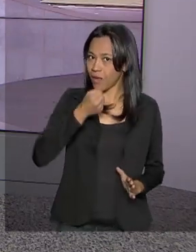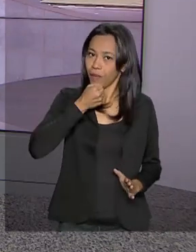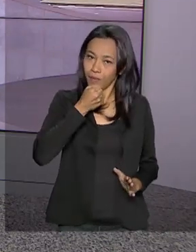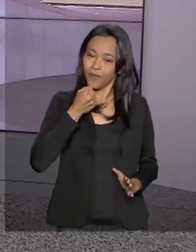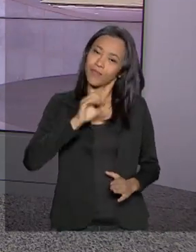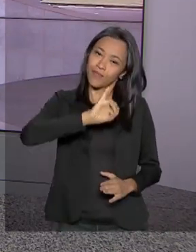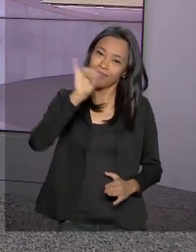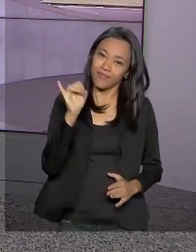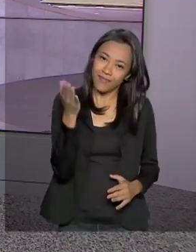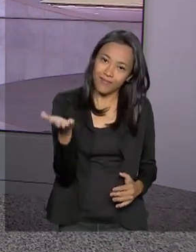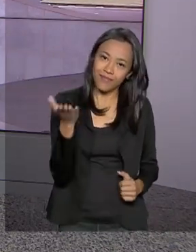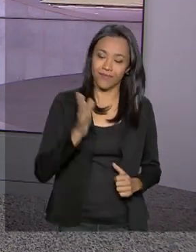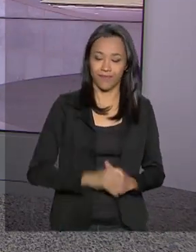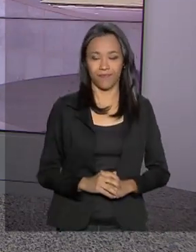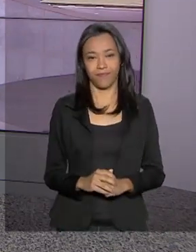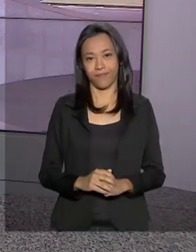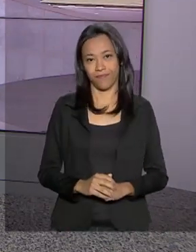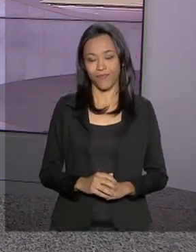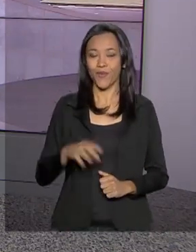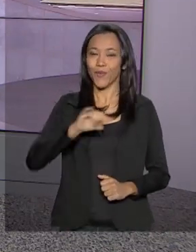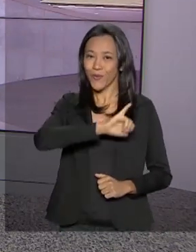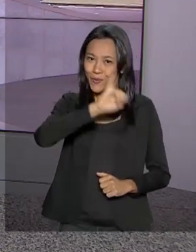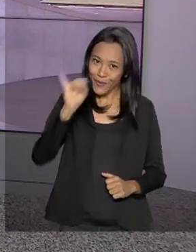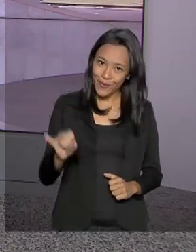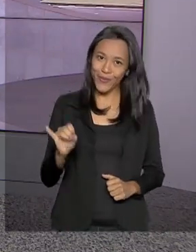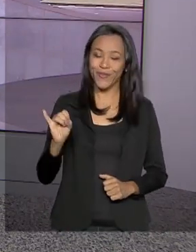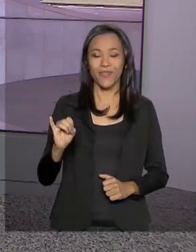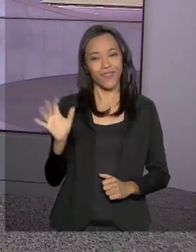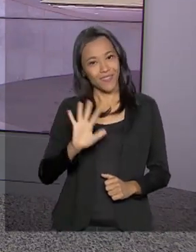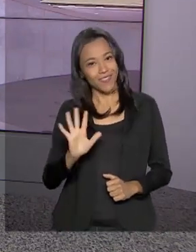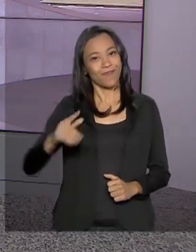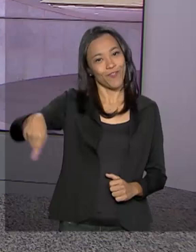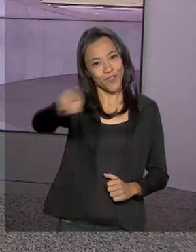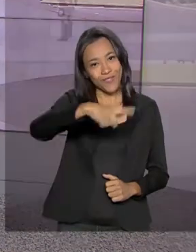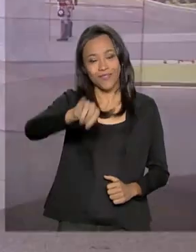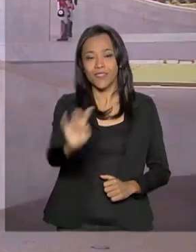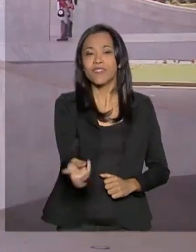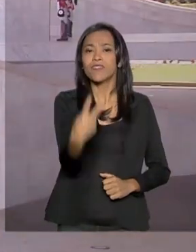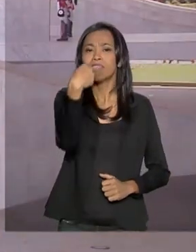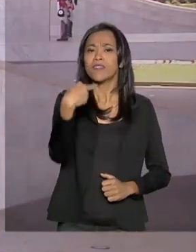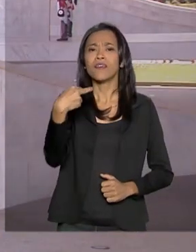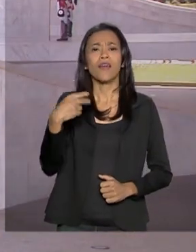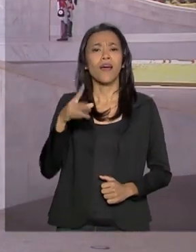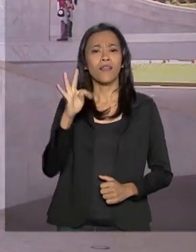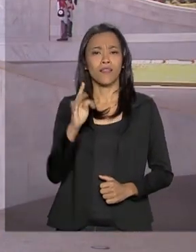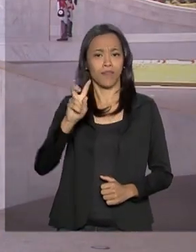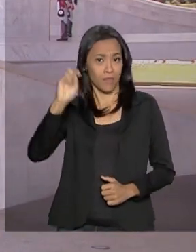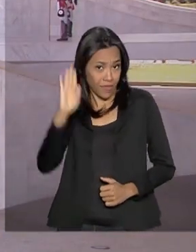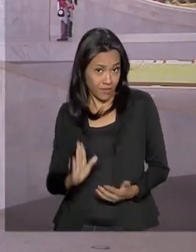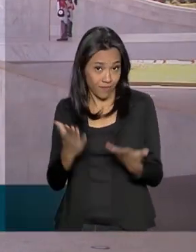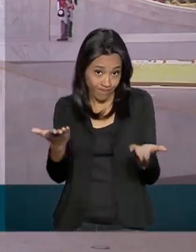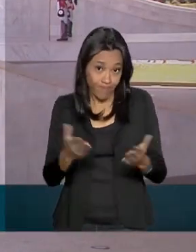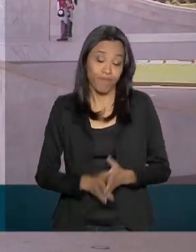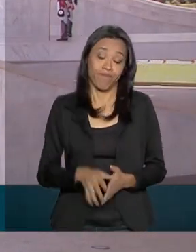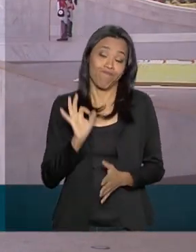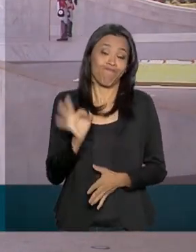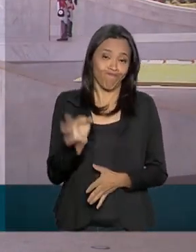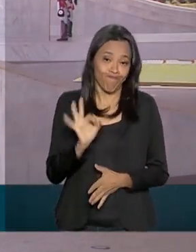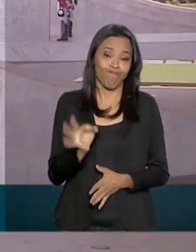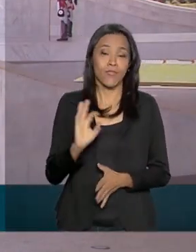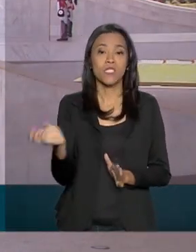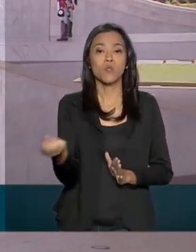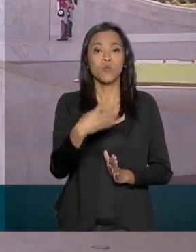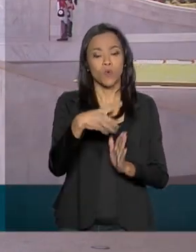Oi, Luciana. Oi, Roberto. Olá para vocês que acompanham a TV Brasil. É isso mesmo, esse novo